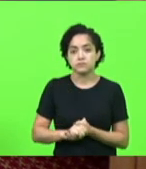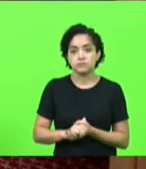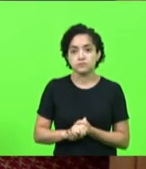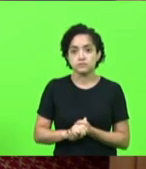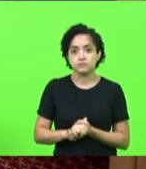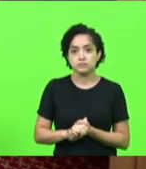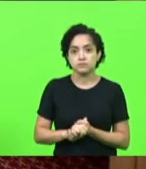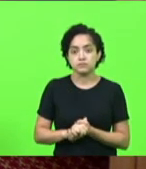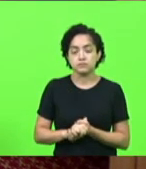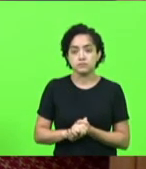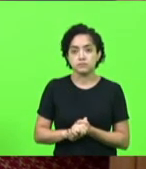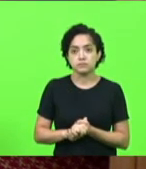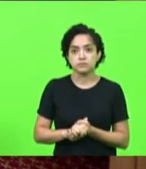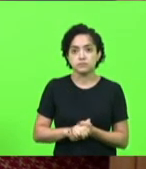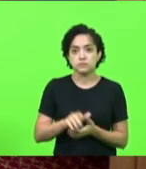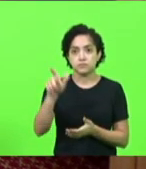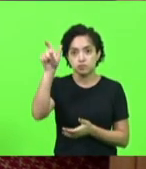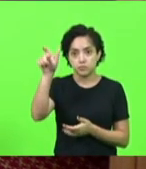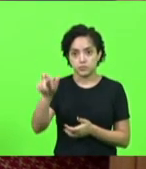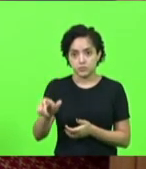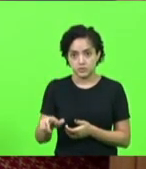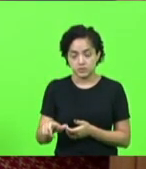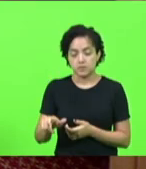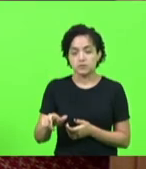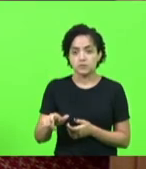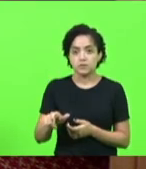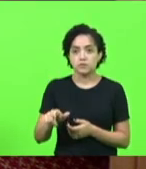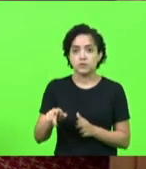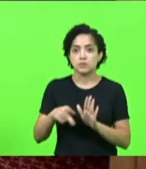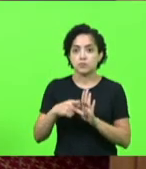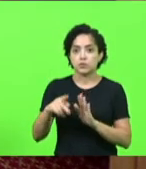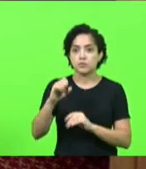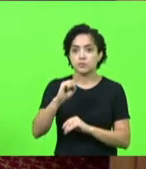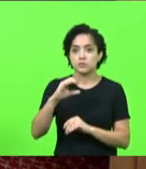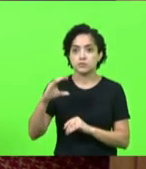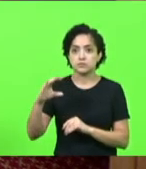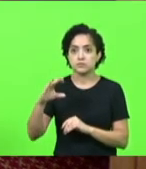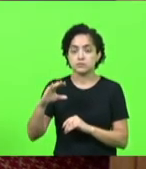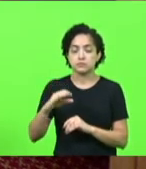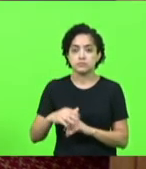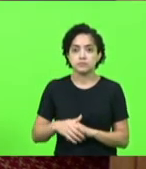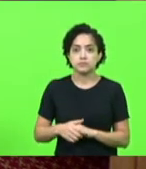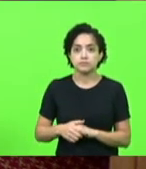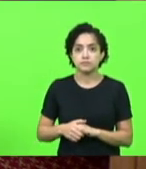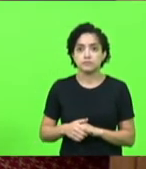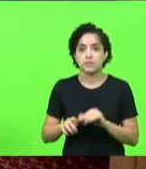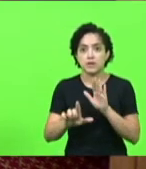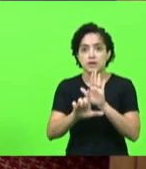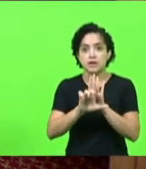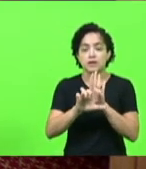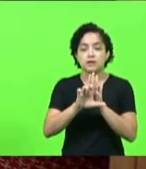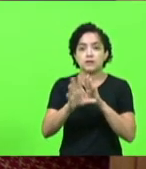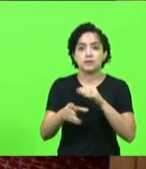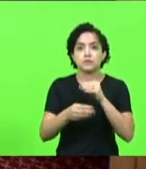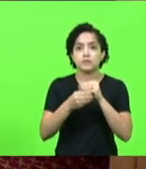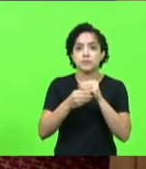do cidadão catarinense se não vejamos a lei complementar